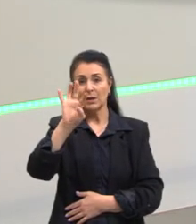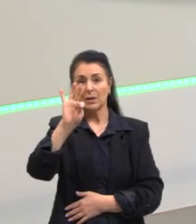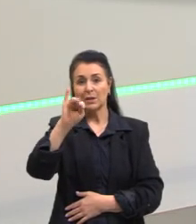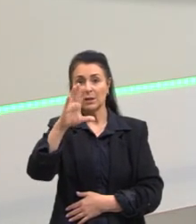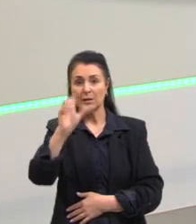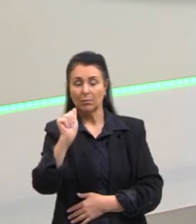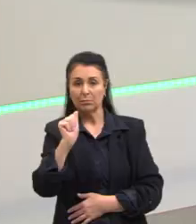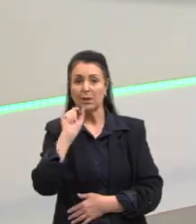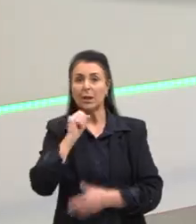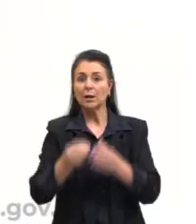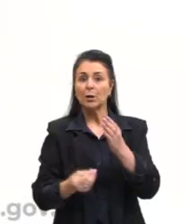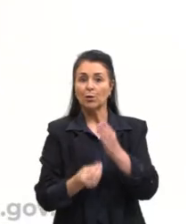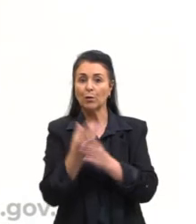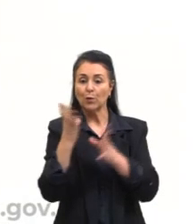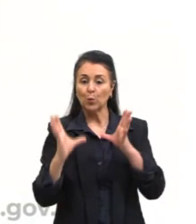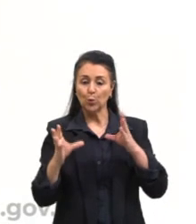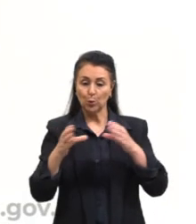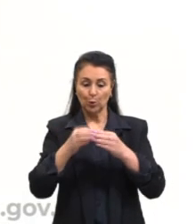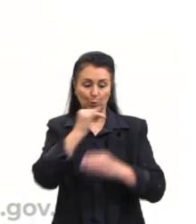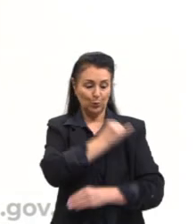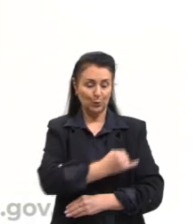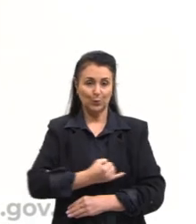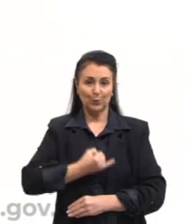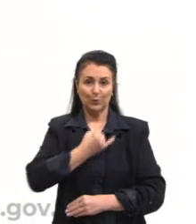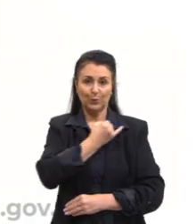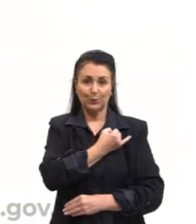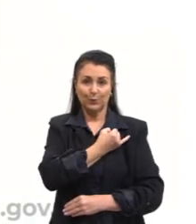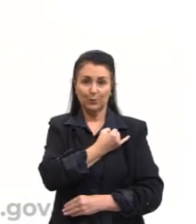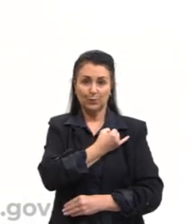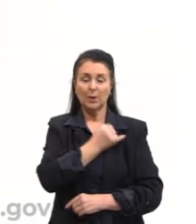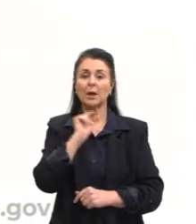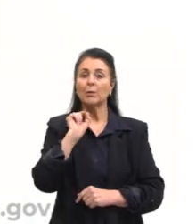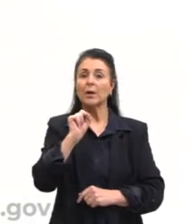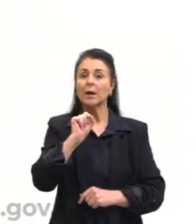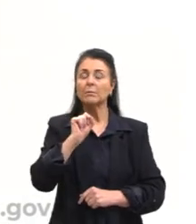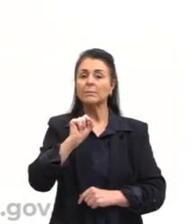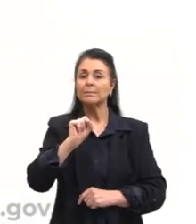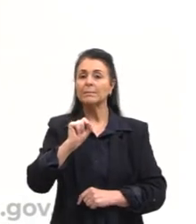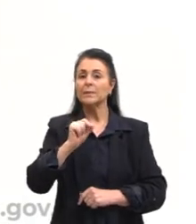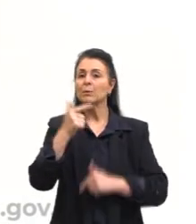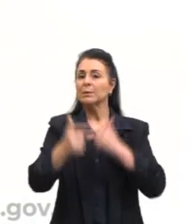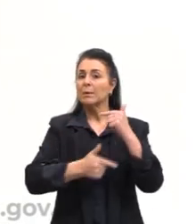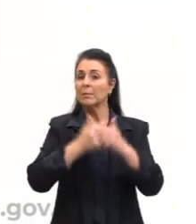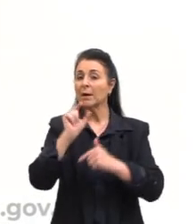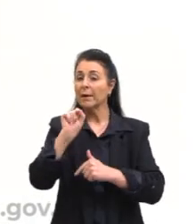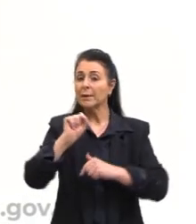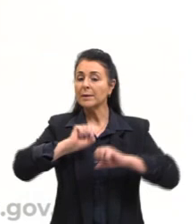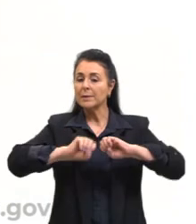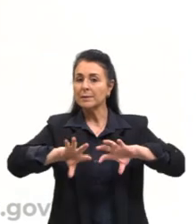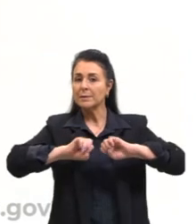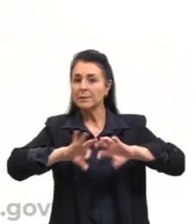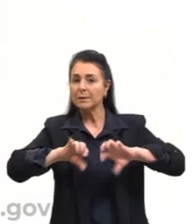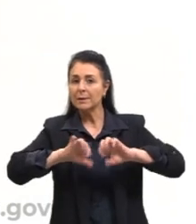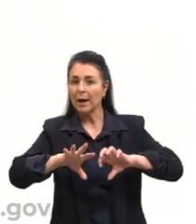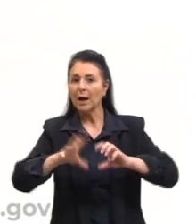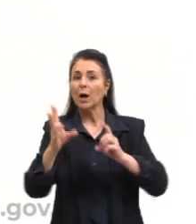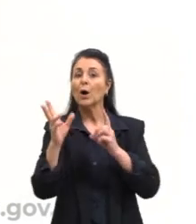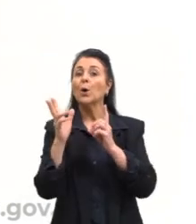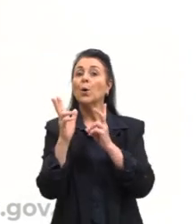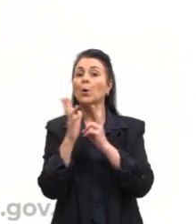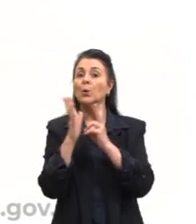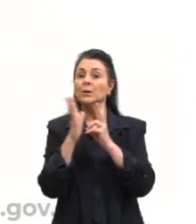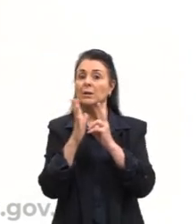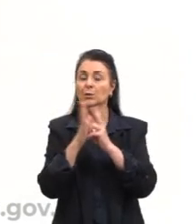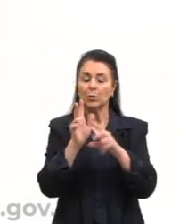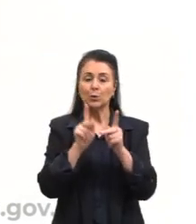criada pelos jesuítas e ela era voltada principalmente para o trabalho de catequizar os índios durante o período de colonização do